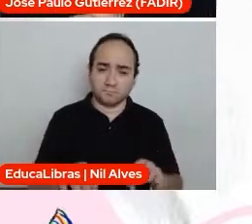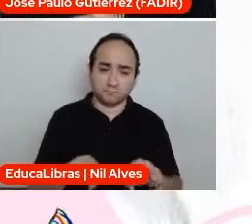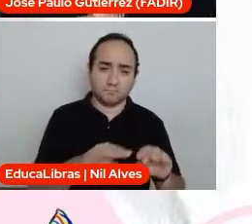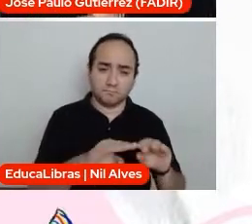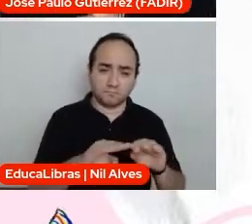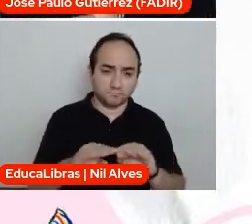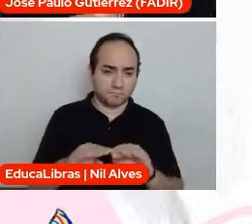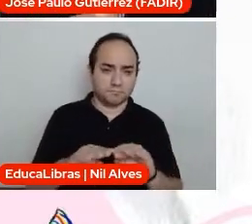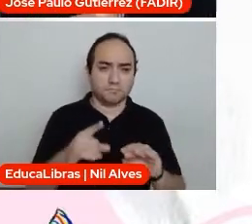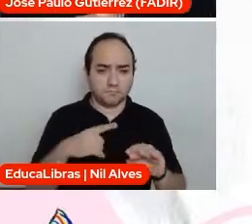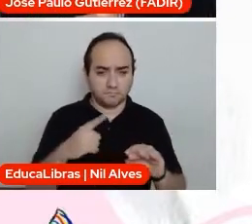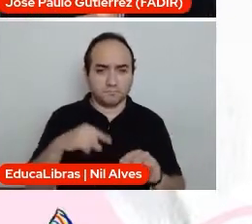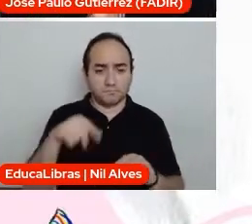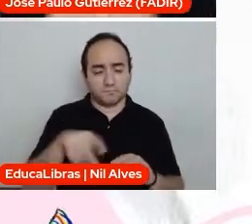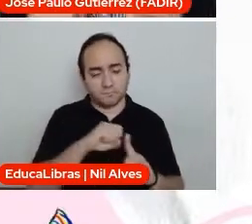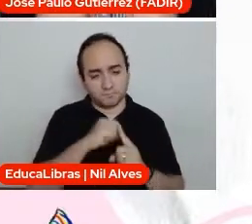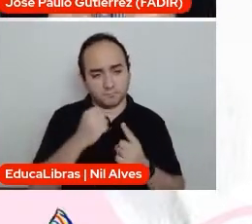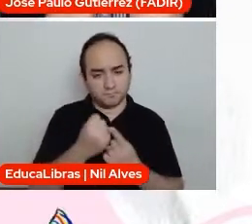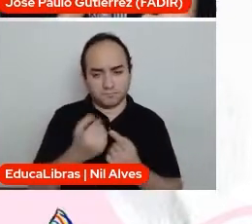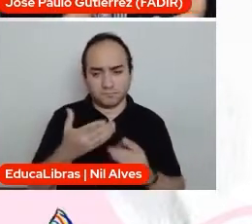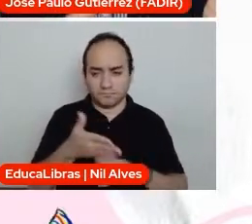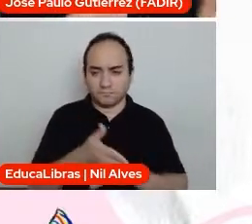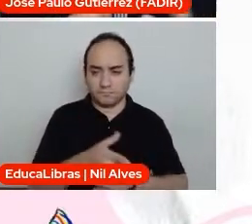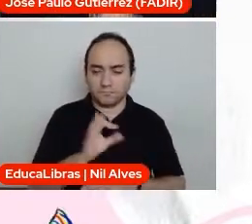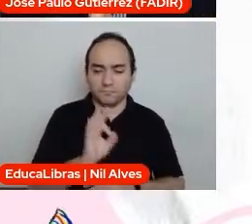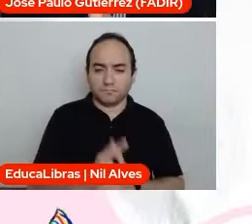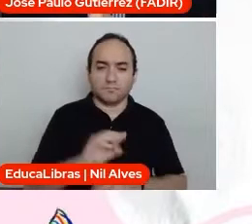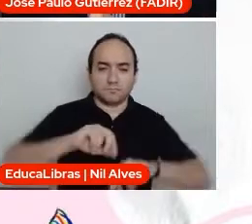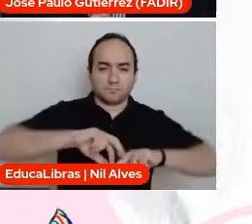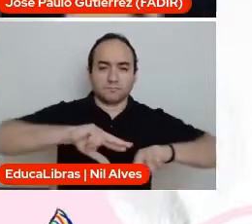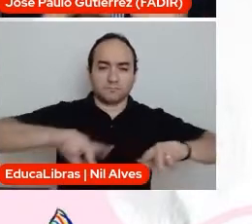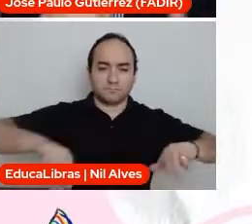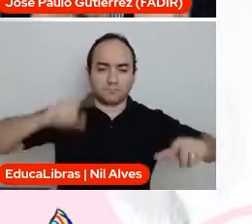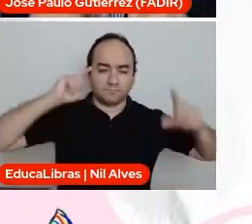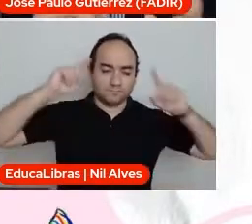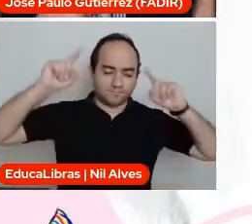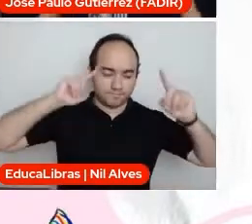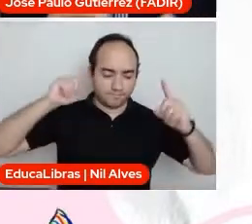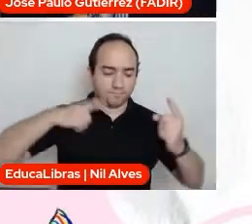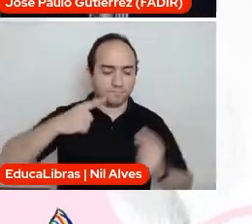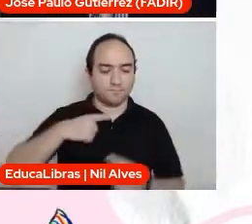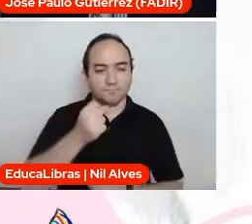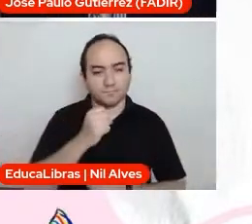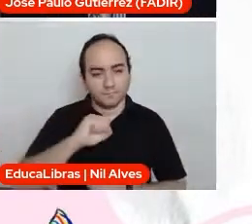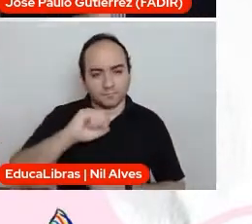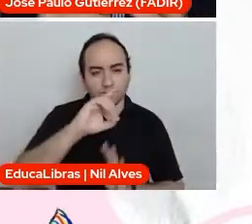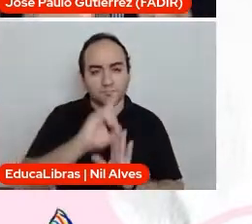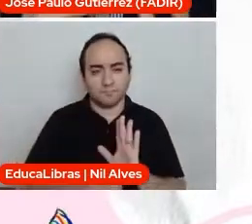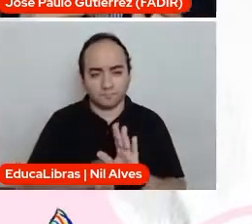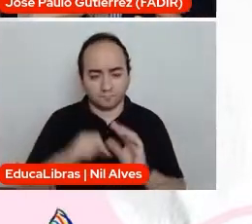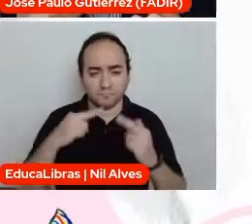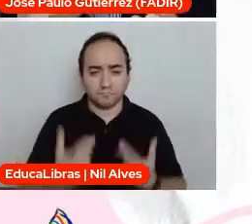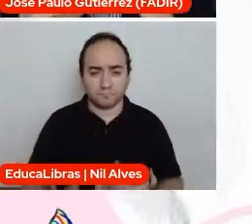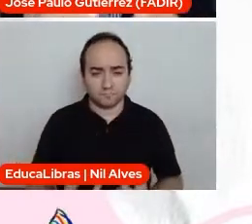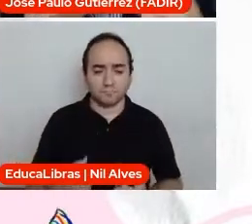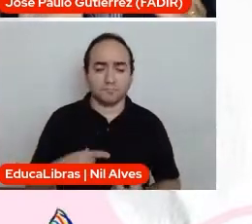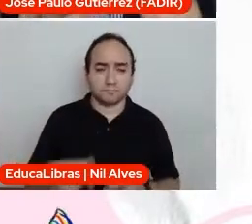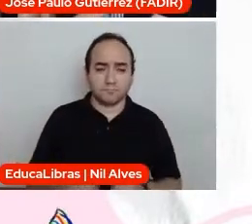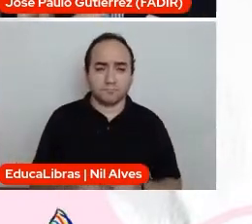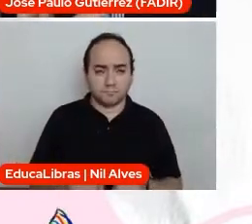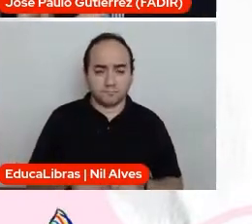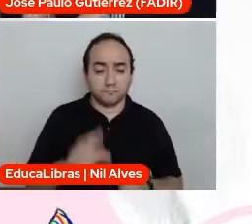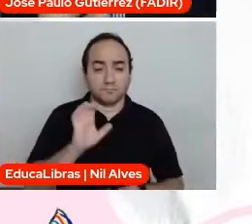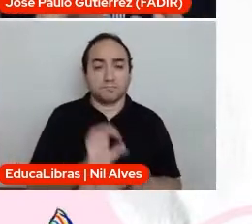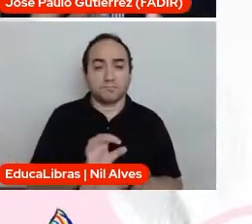realmente que você pode vivenciar uma pluralidade de ideias, uma defesa dos direitos humanos, um Estado que realmente